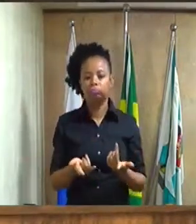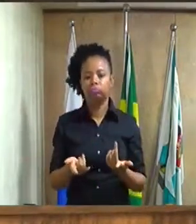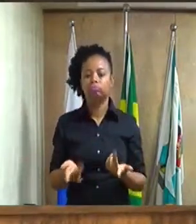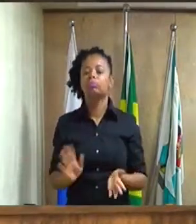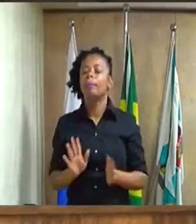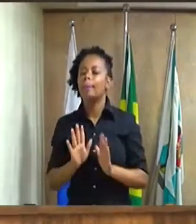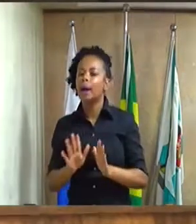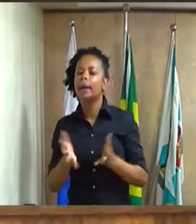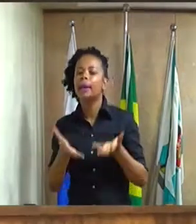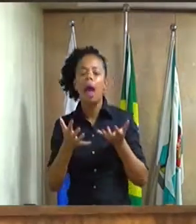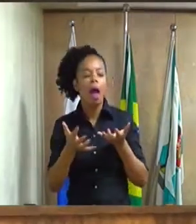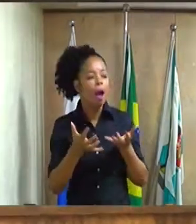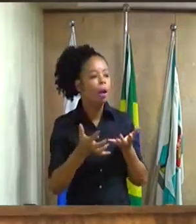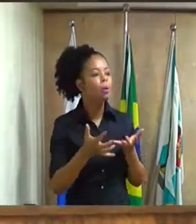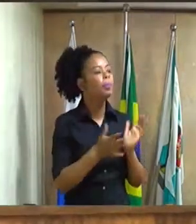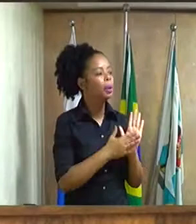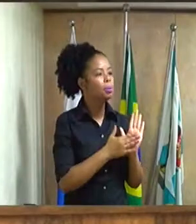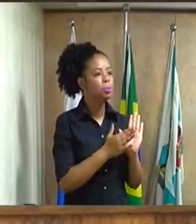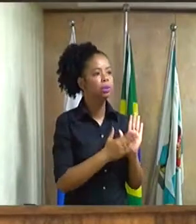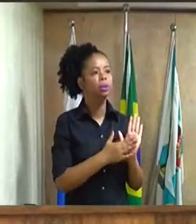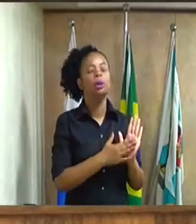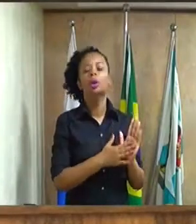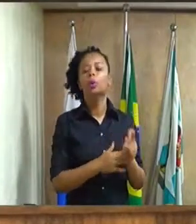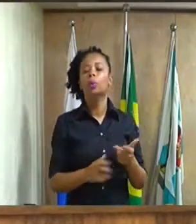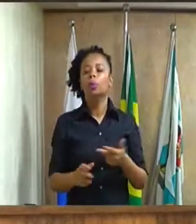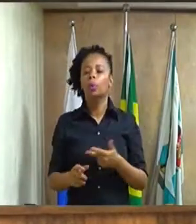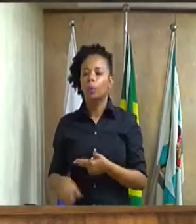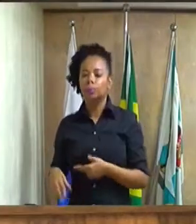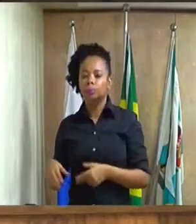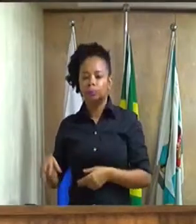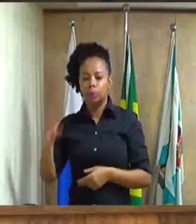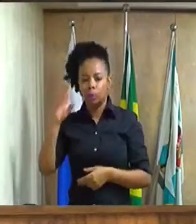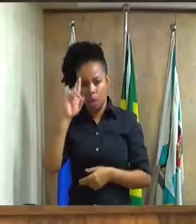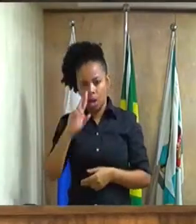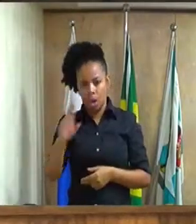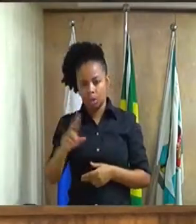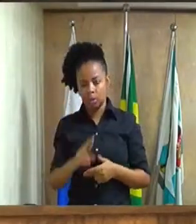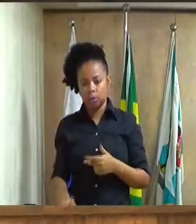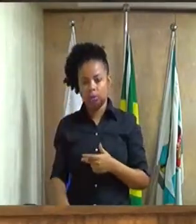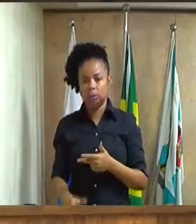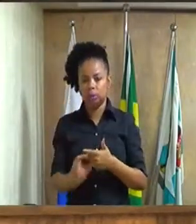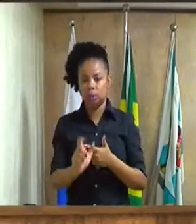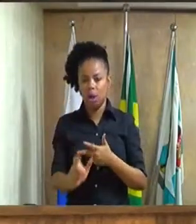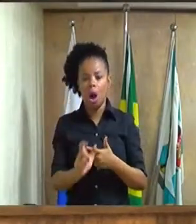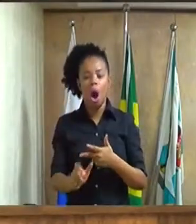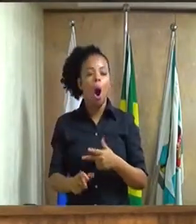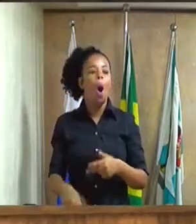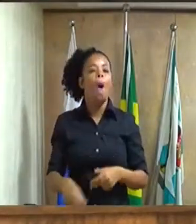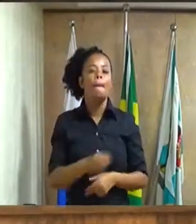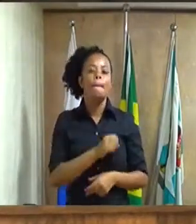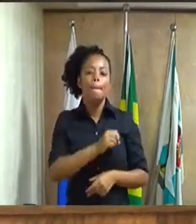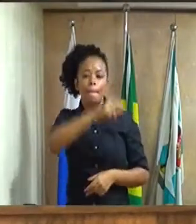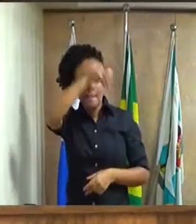parabenizar o chefe do Executivo, o prefeito Austin Reis, o deputado